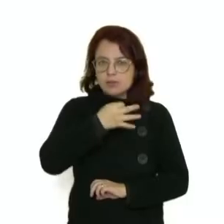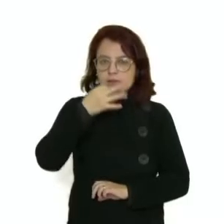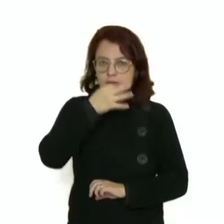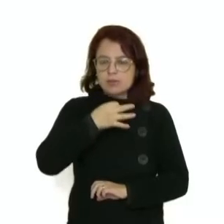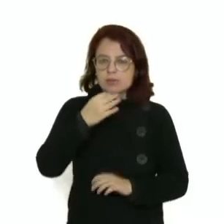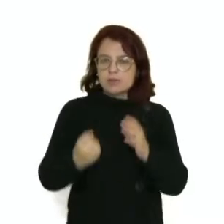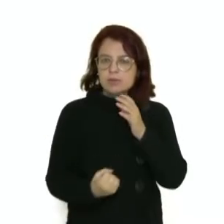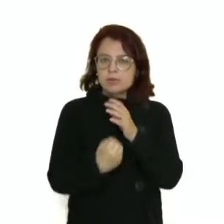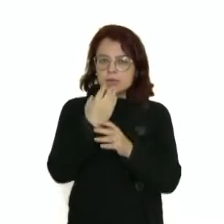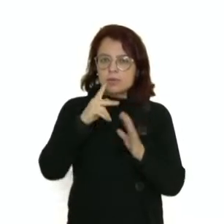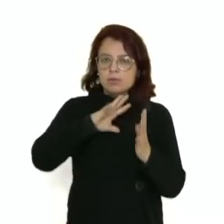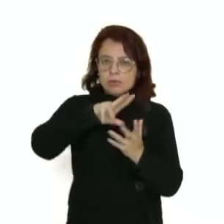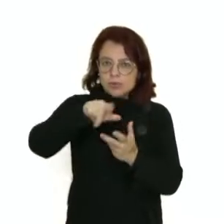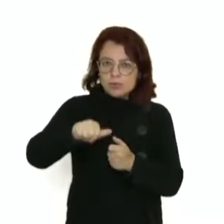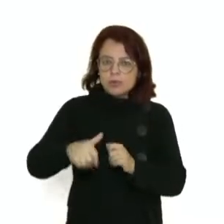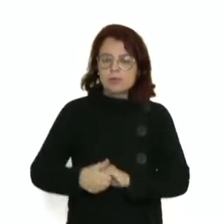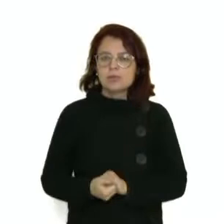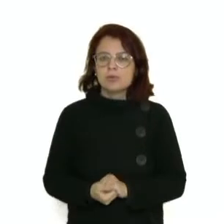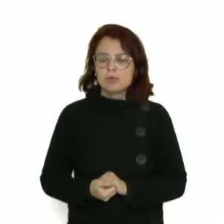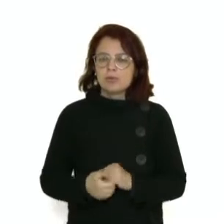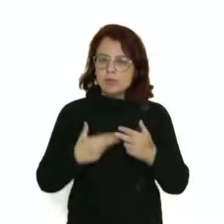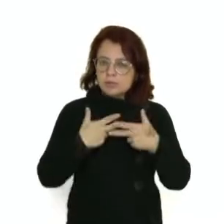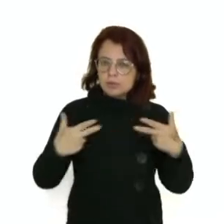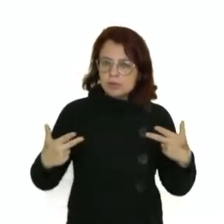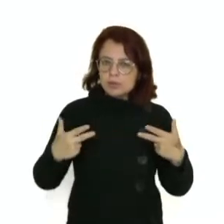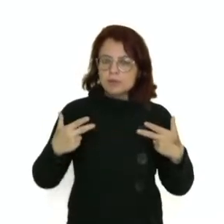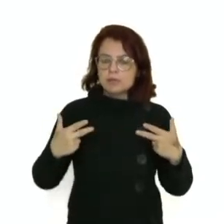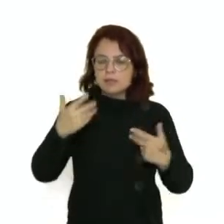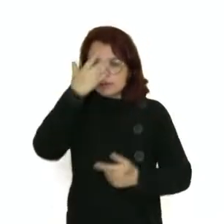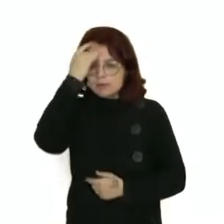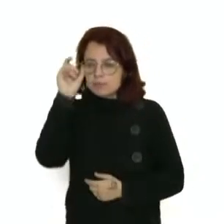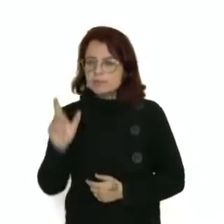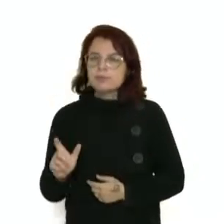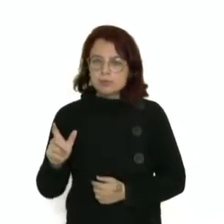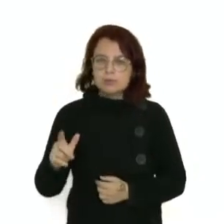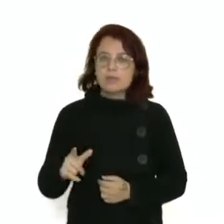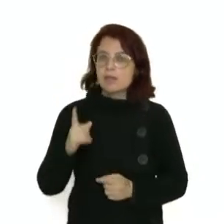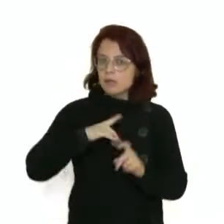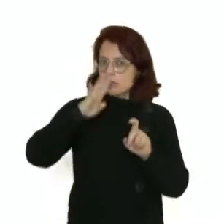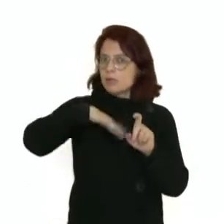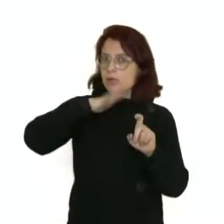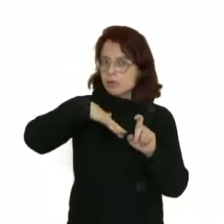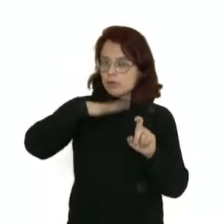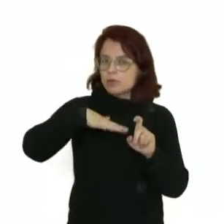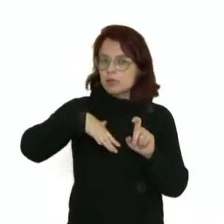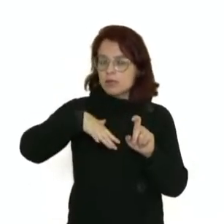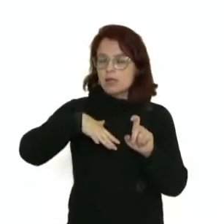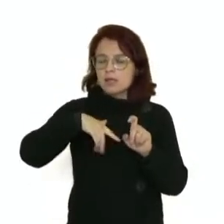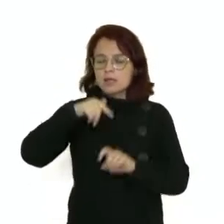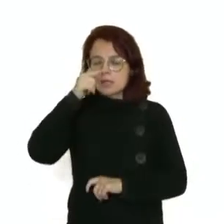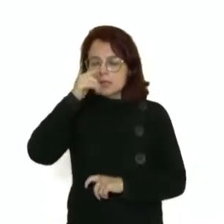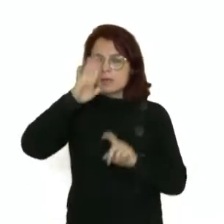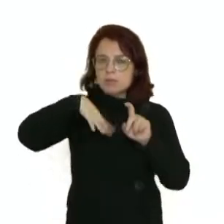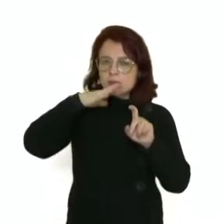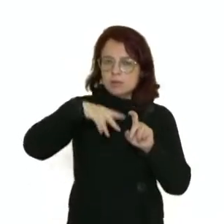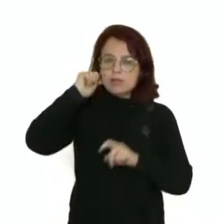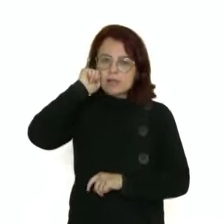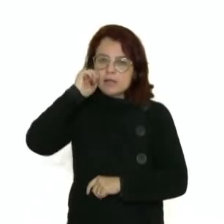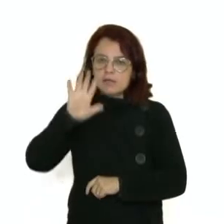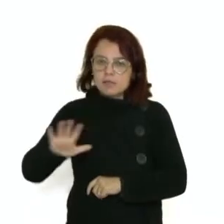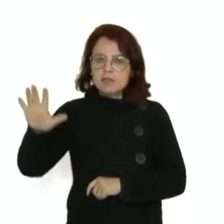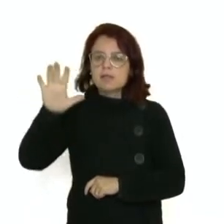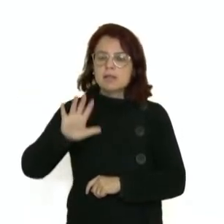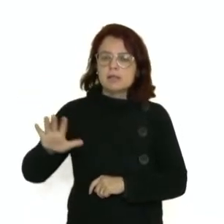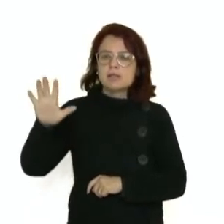origem do mundo, dos homens, das coisas. Assim como tem a mitologia grega, mitologia africana, mitologia nórdica, também